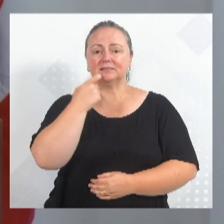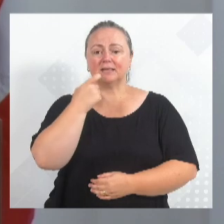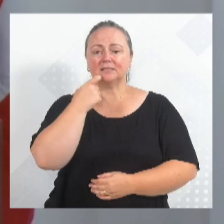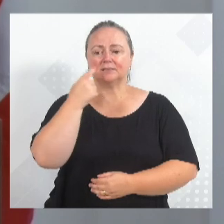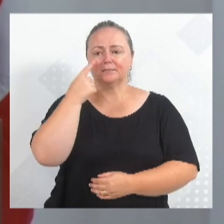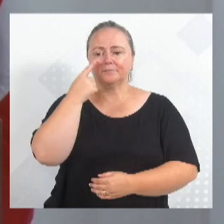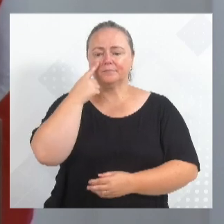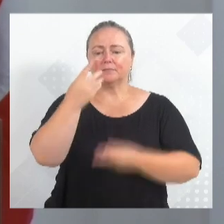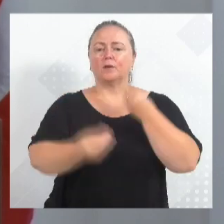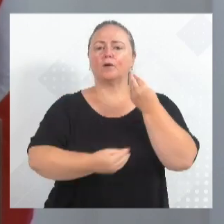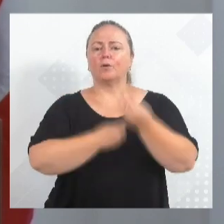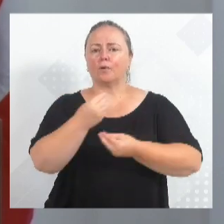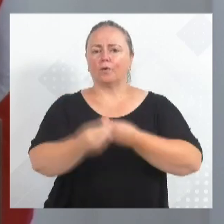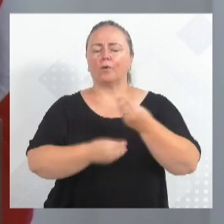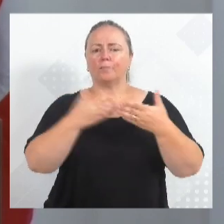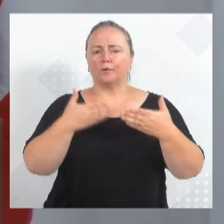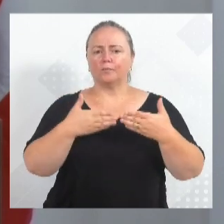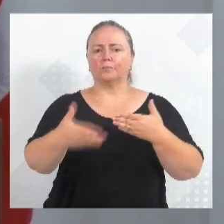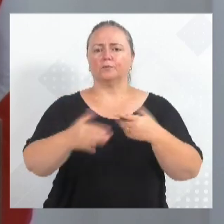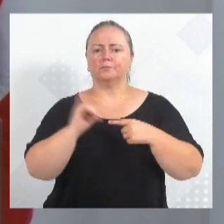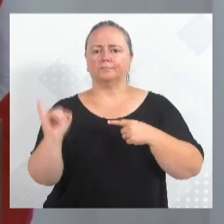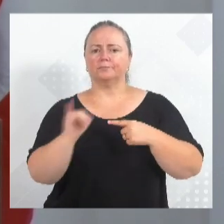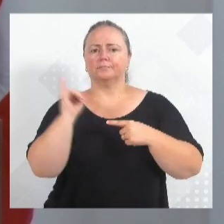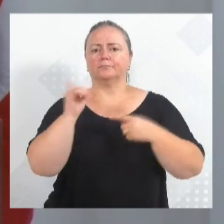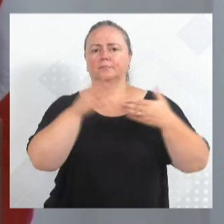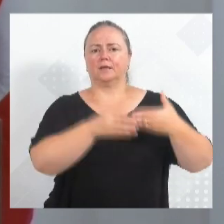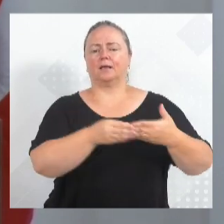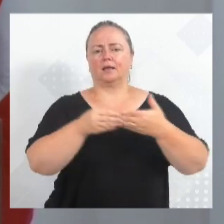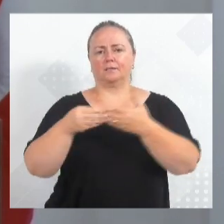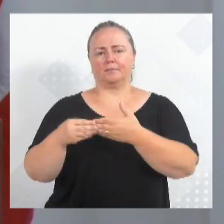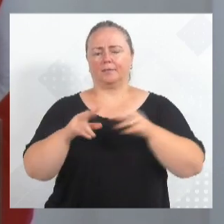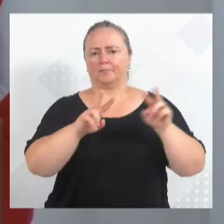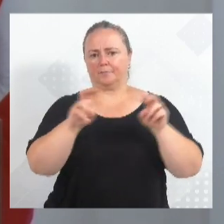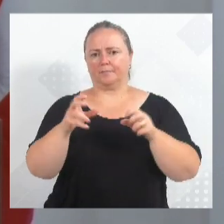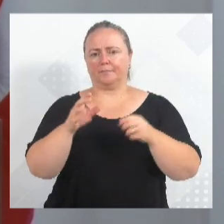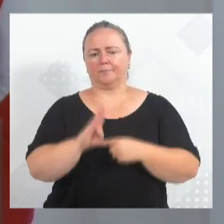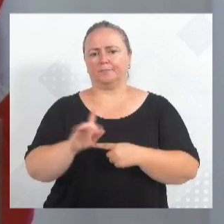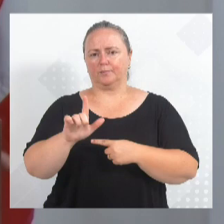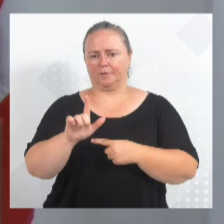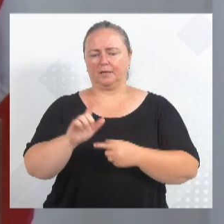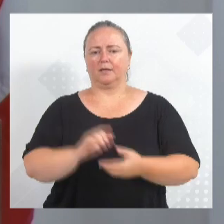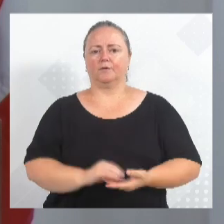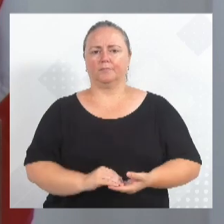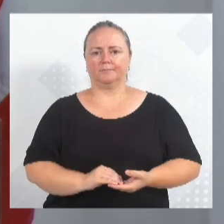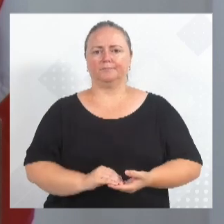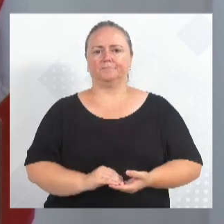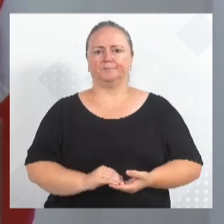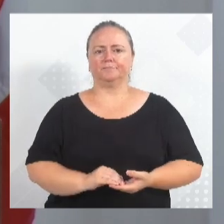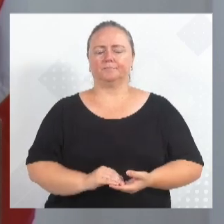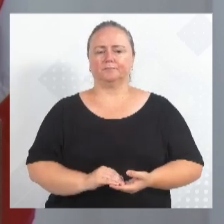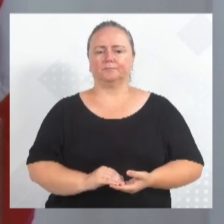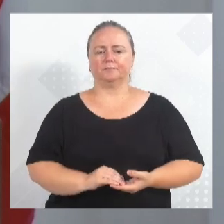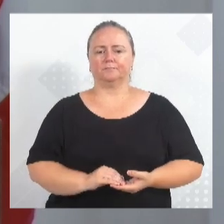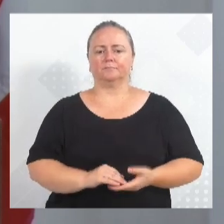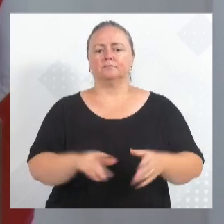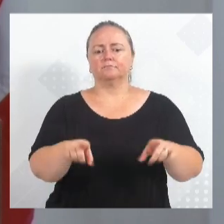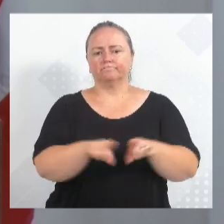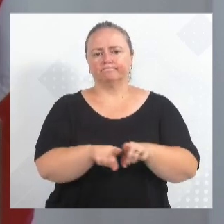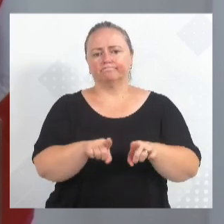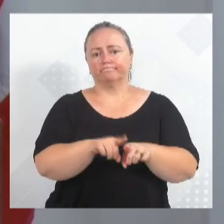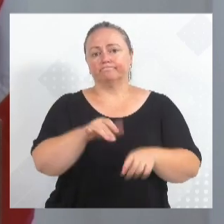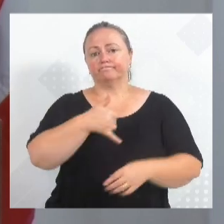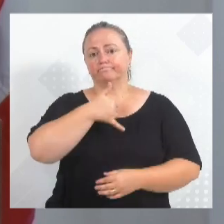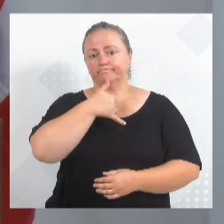fazer mais um importante encaminhamento aqui cidade de Lumenal. Também fico triste lá na